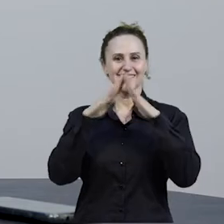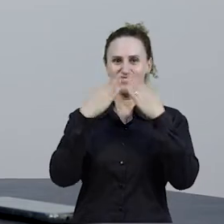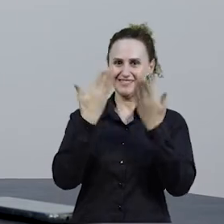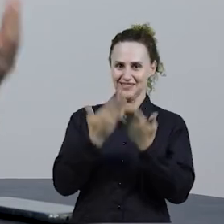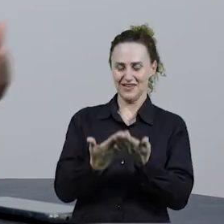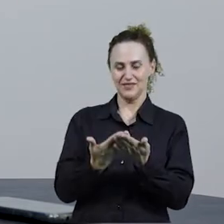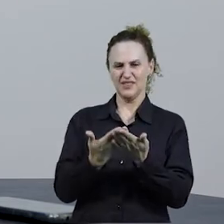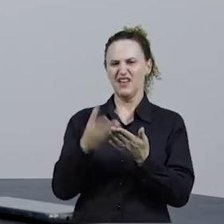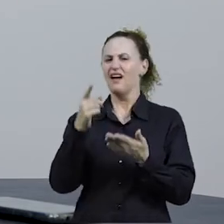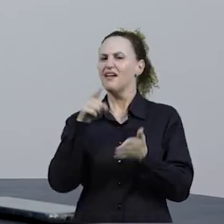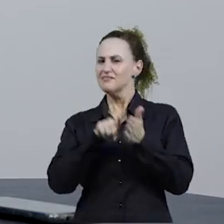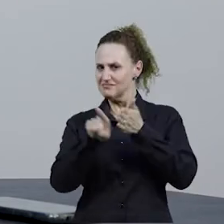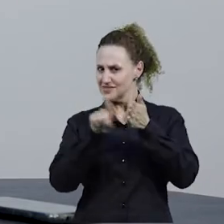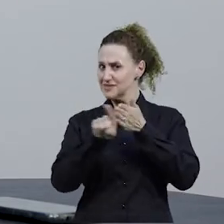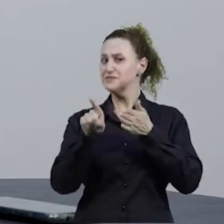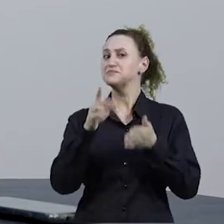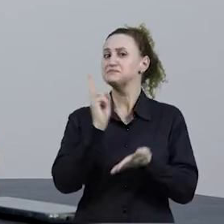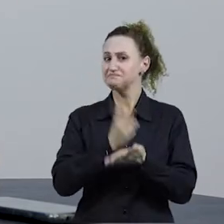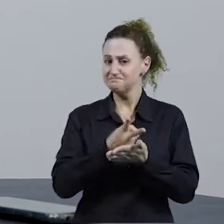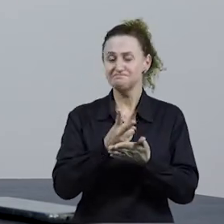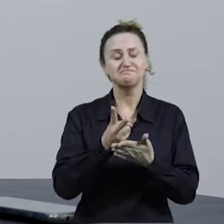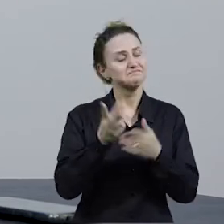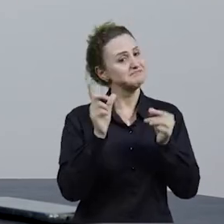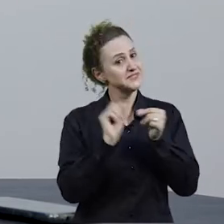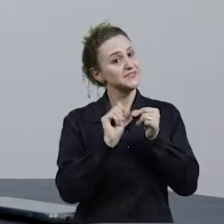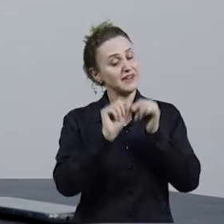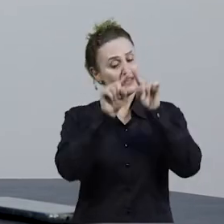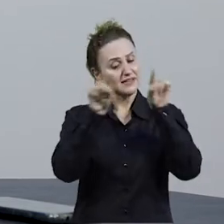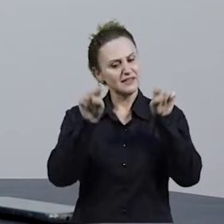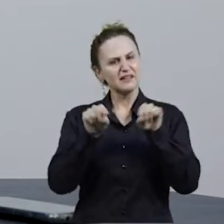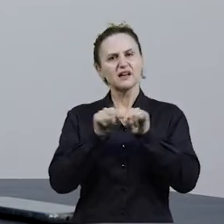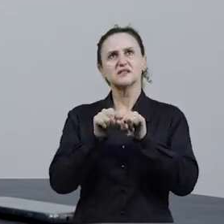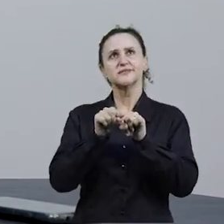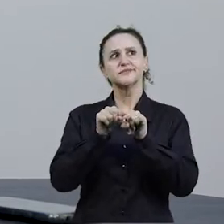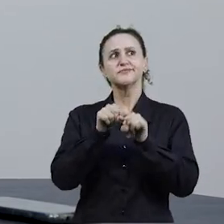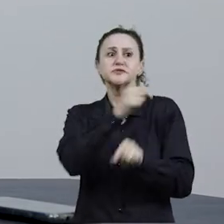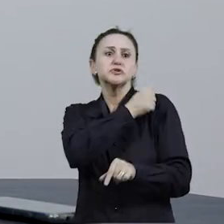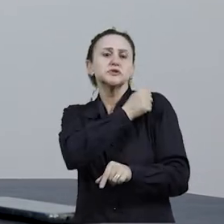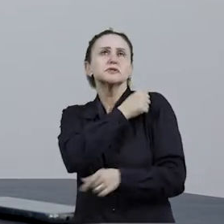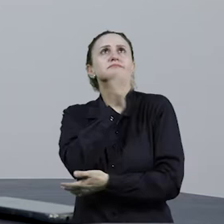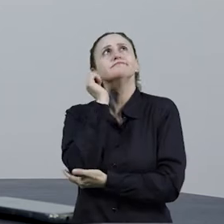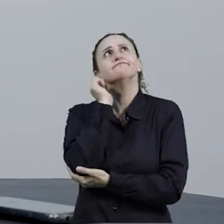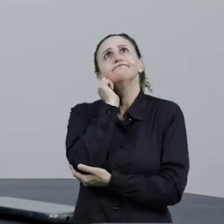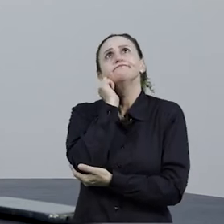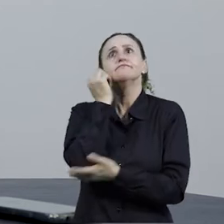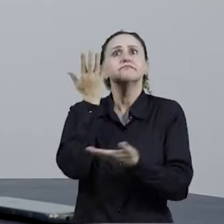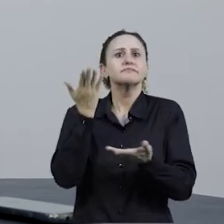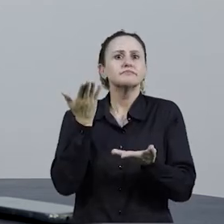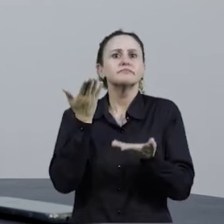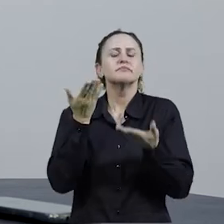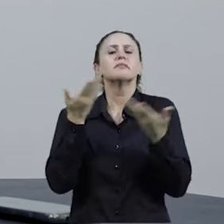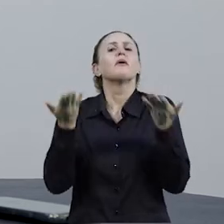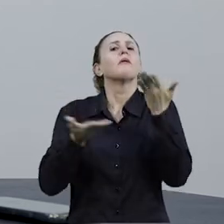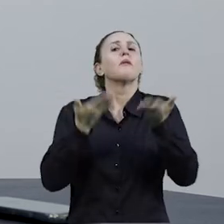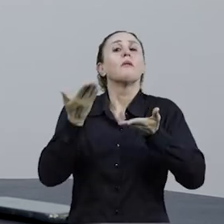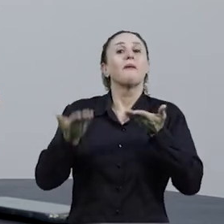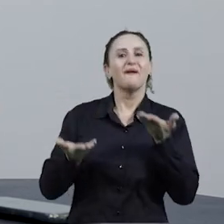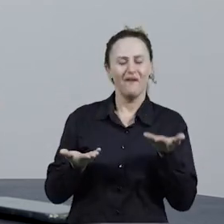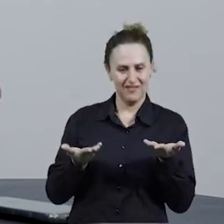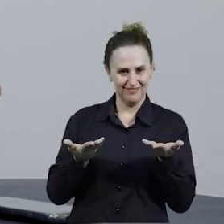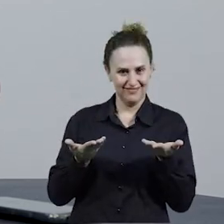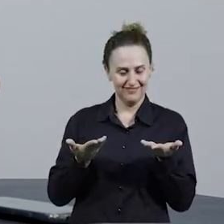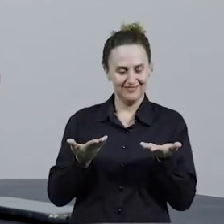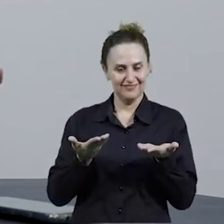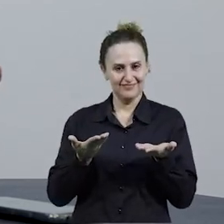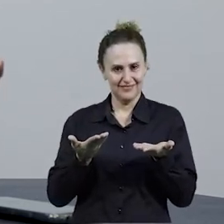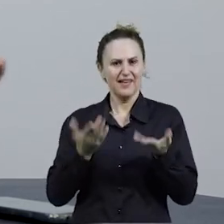né? Essa perguntinha a gente costuma fazer, às vezes, em sala de aula, e os alunos ficam meio perdidos, né, Mas qual é o papel de vocês, futuros